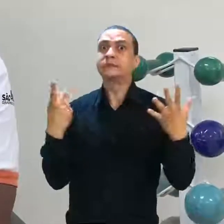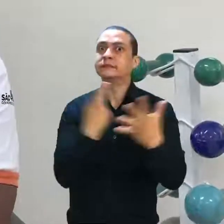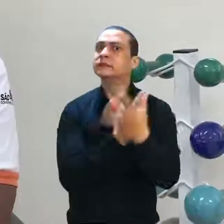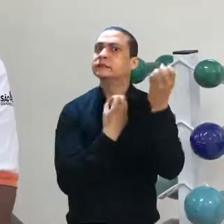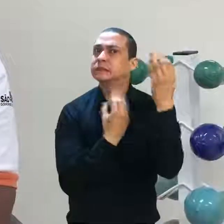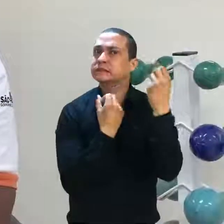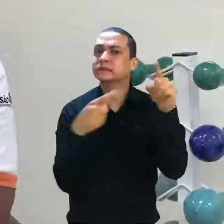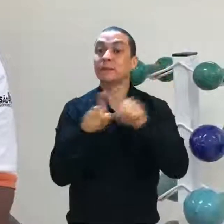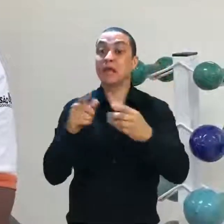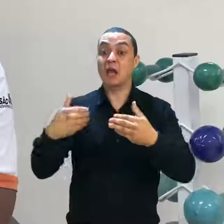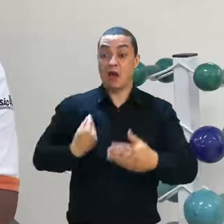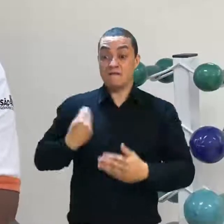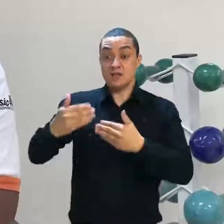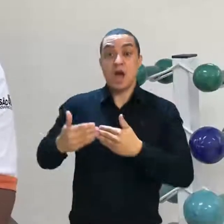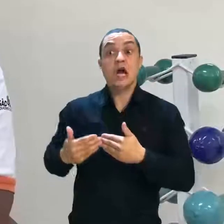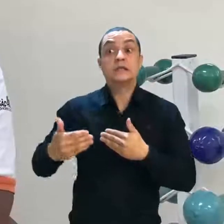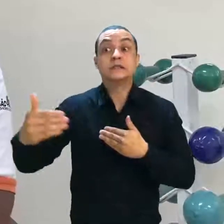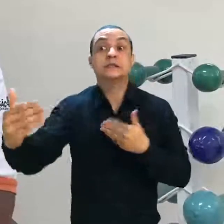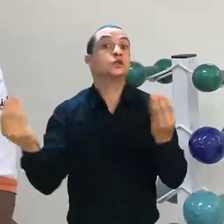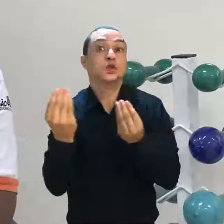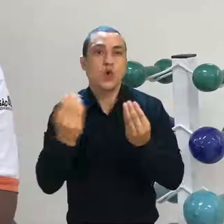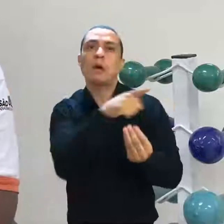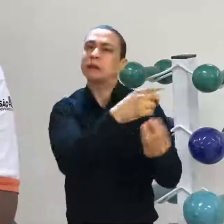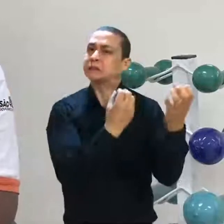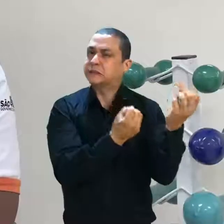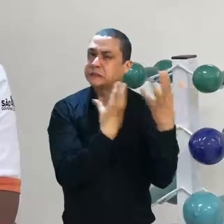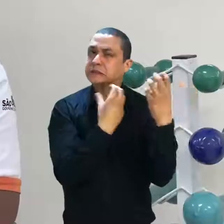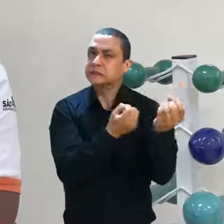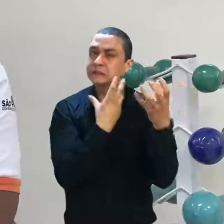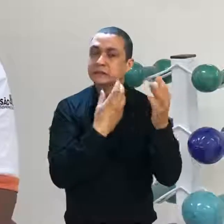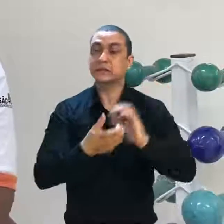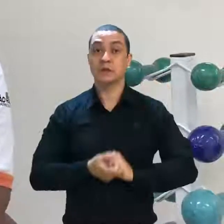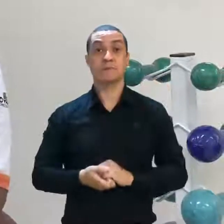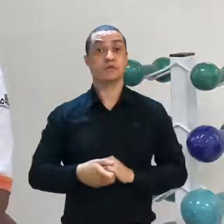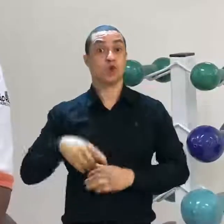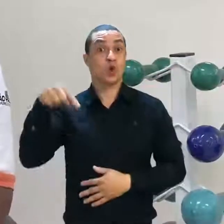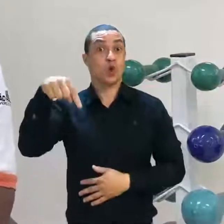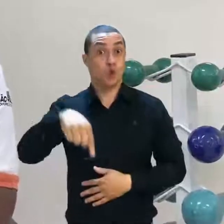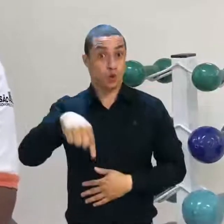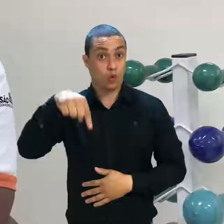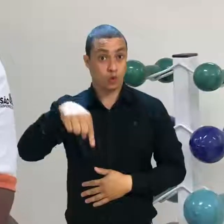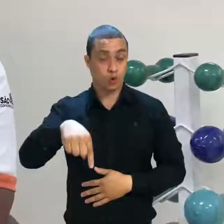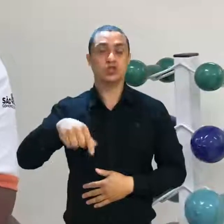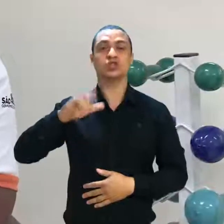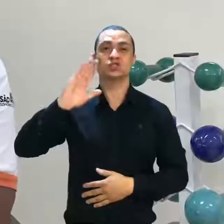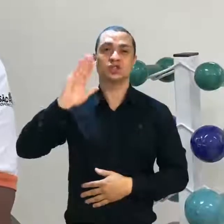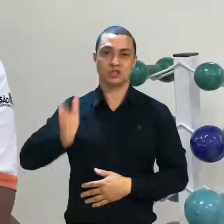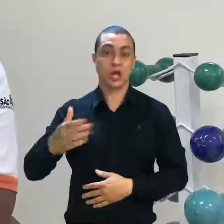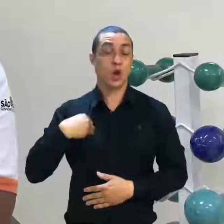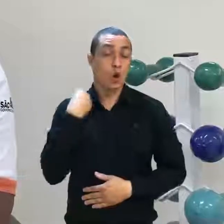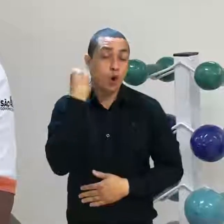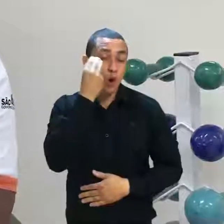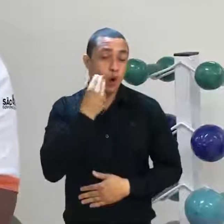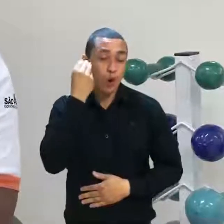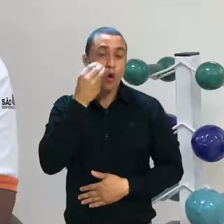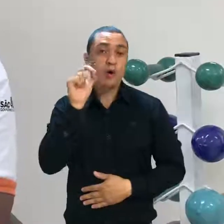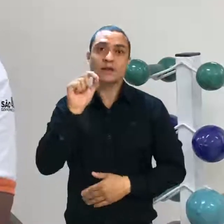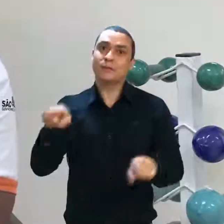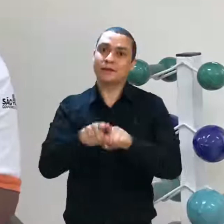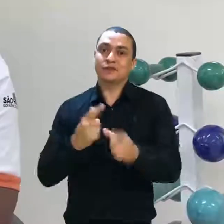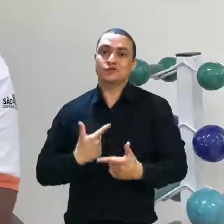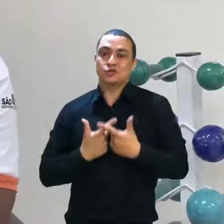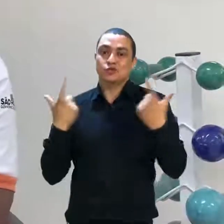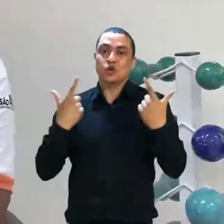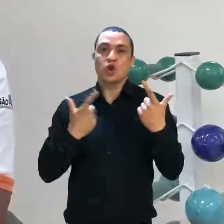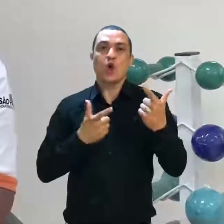o que eu teria que enfrentar dali para frente. Hoje em dia, eu tenho a oportunidade e o